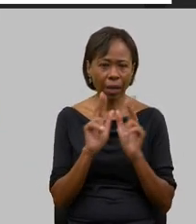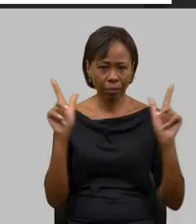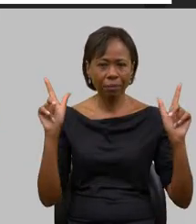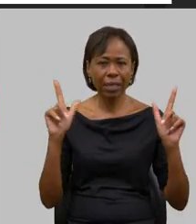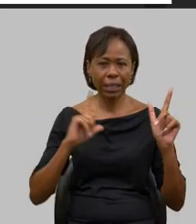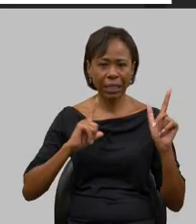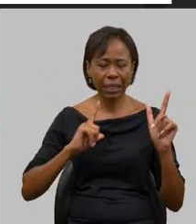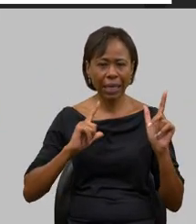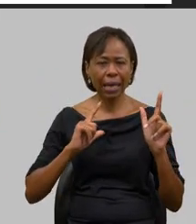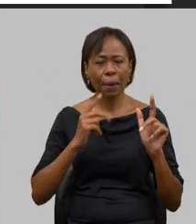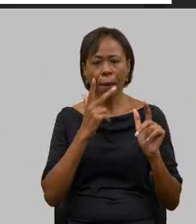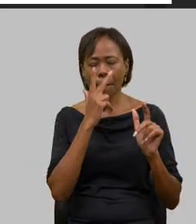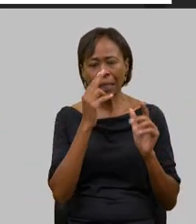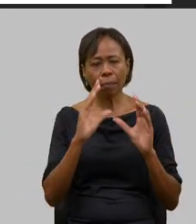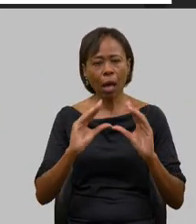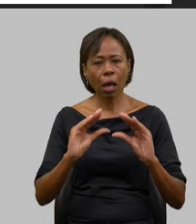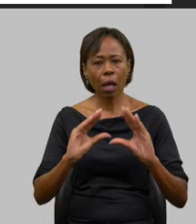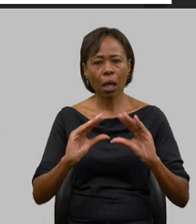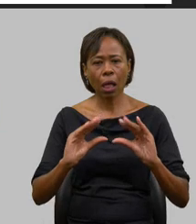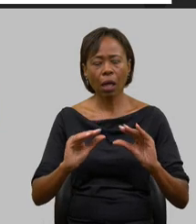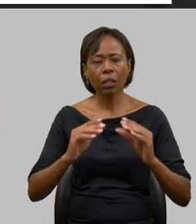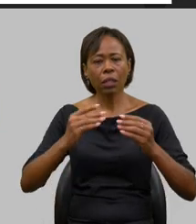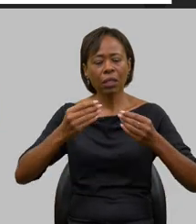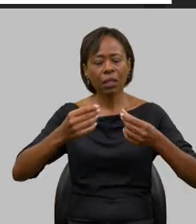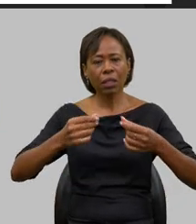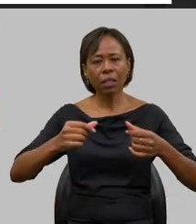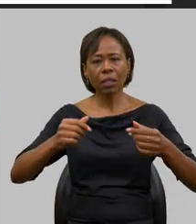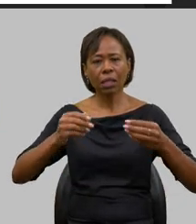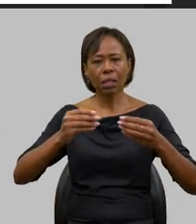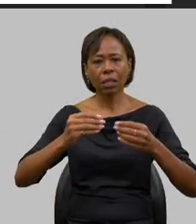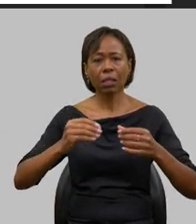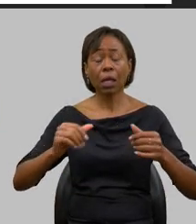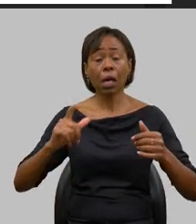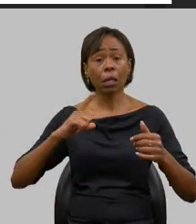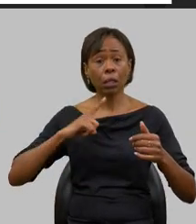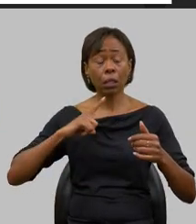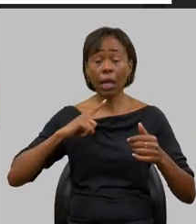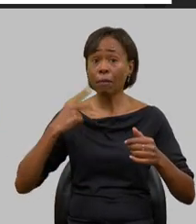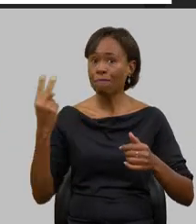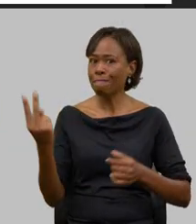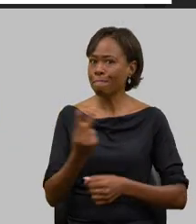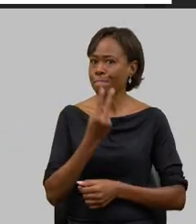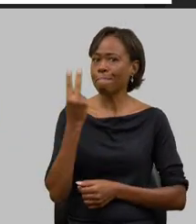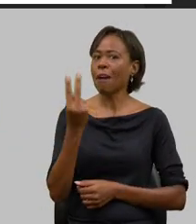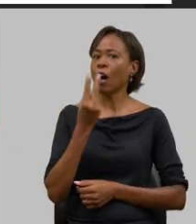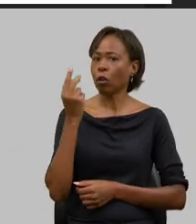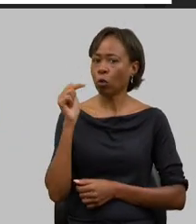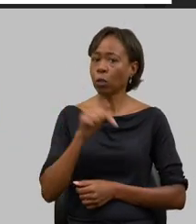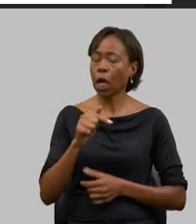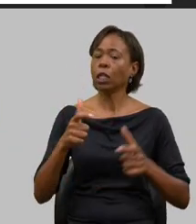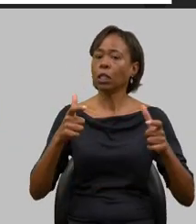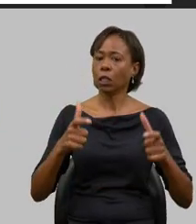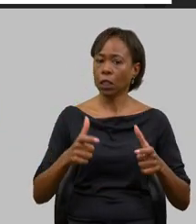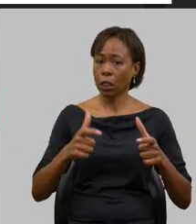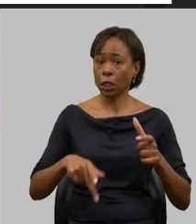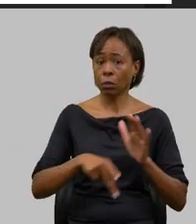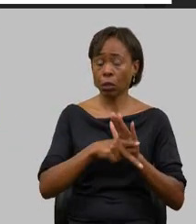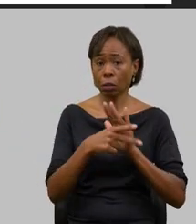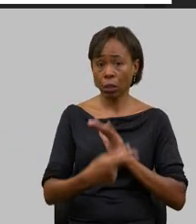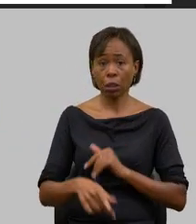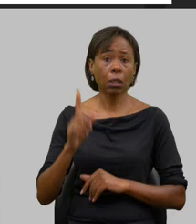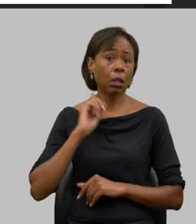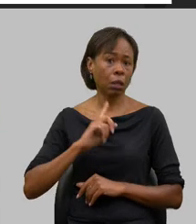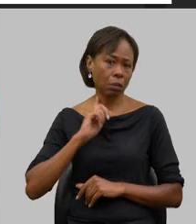dando uma textura mais macia mais cremosa e agrega um valor muito grande a esse produto esses queijos nossos que eu não preciso dizer